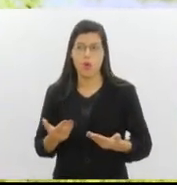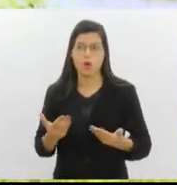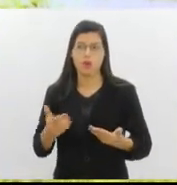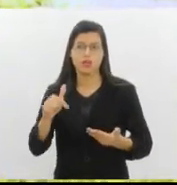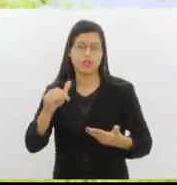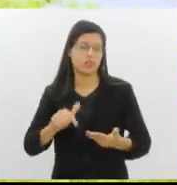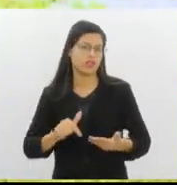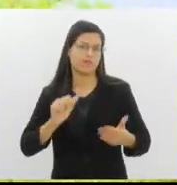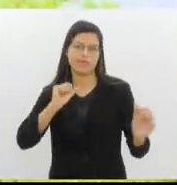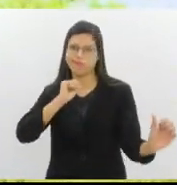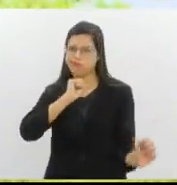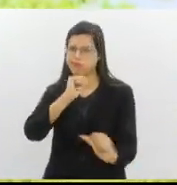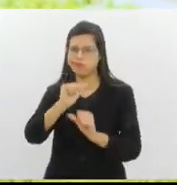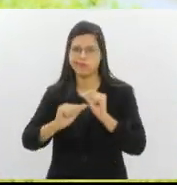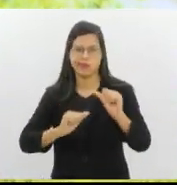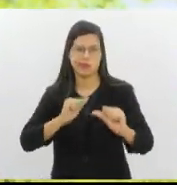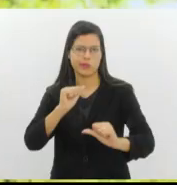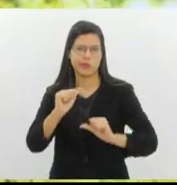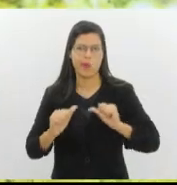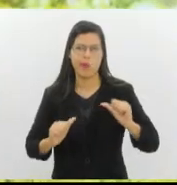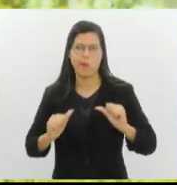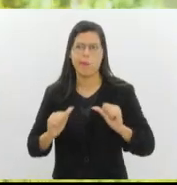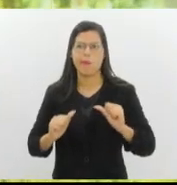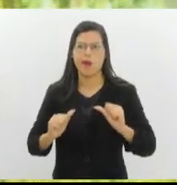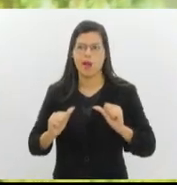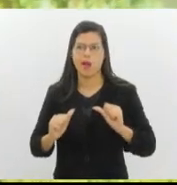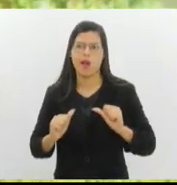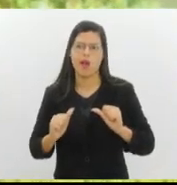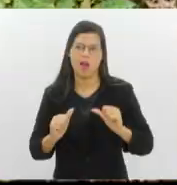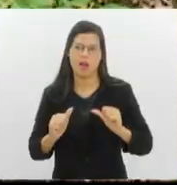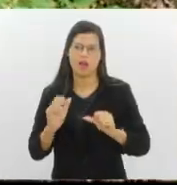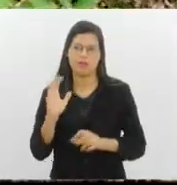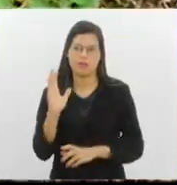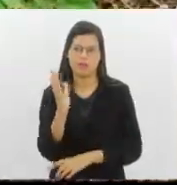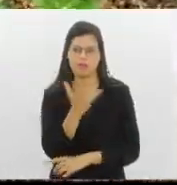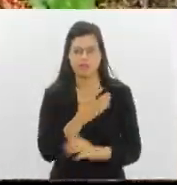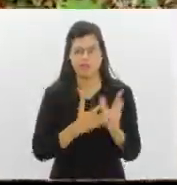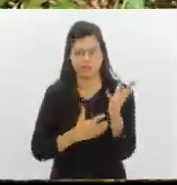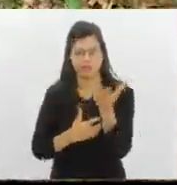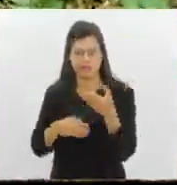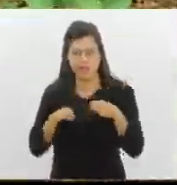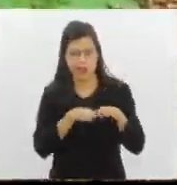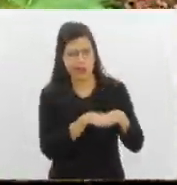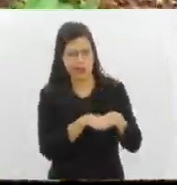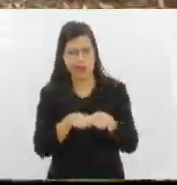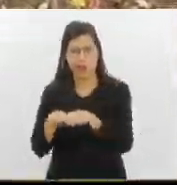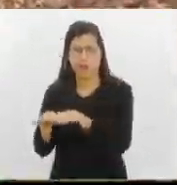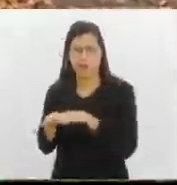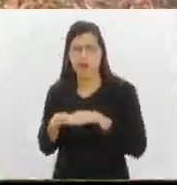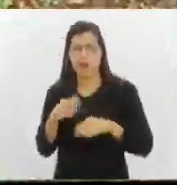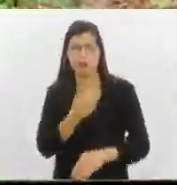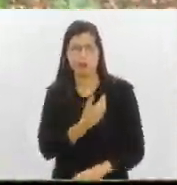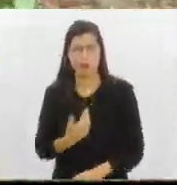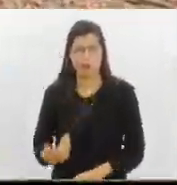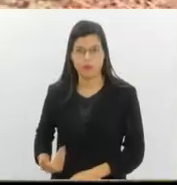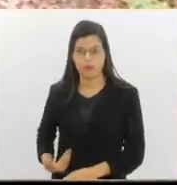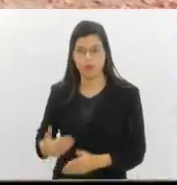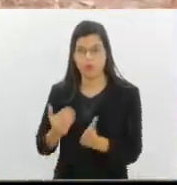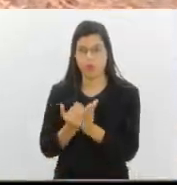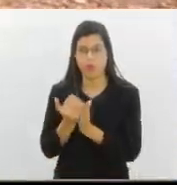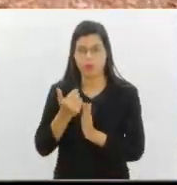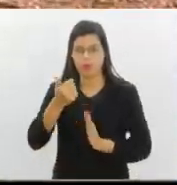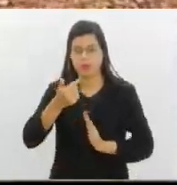completamente transformada e com o meio ambiente equilibrado. Já o governo estadual deu início à segunda fase do programa